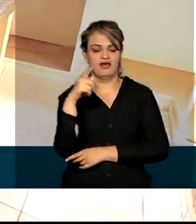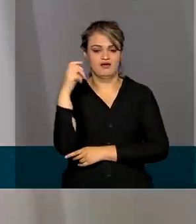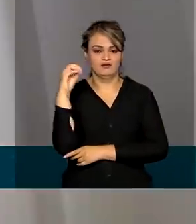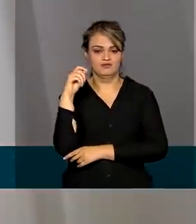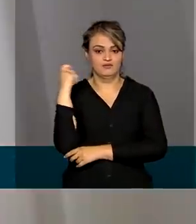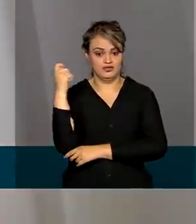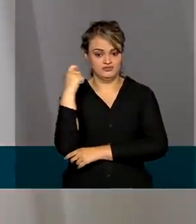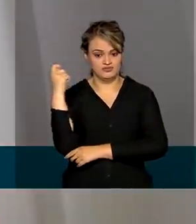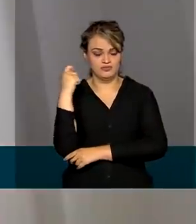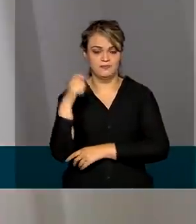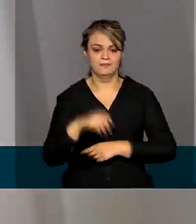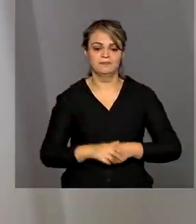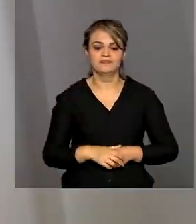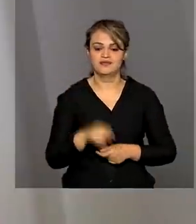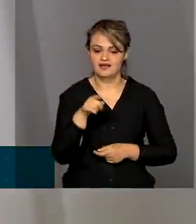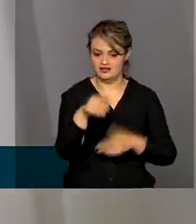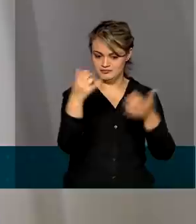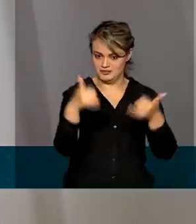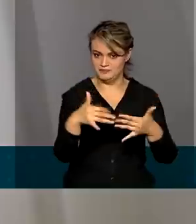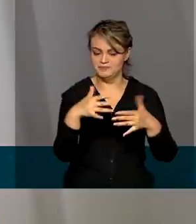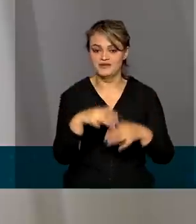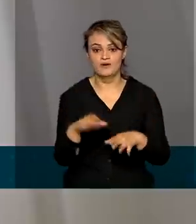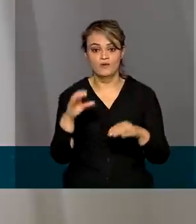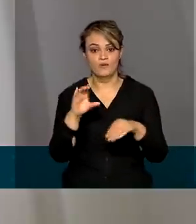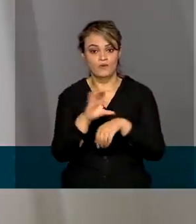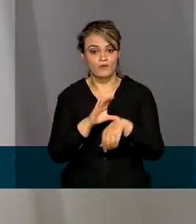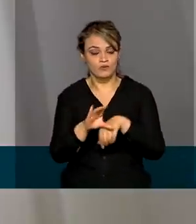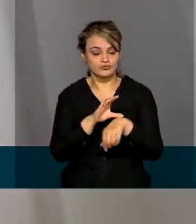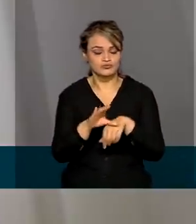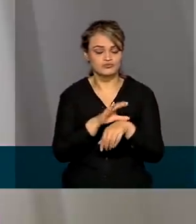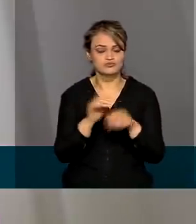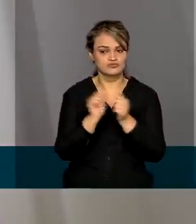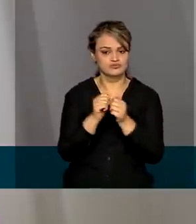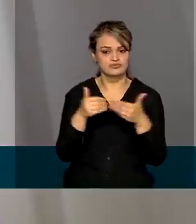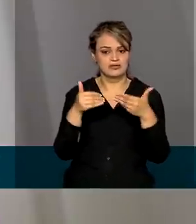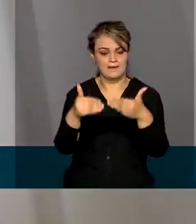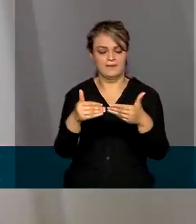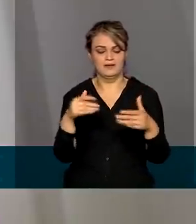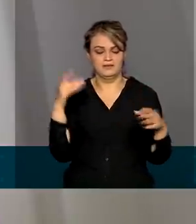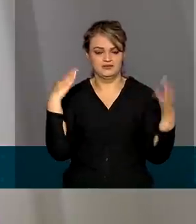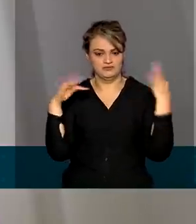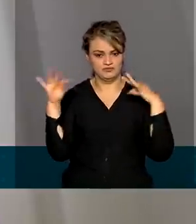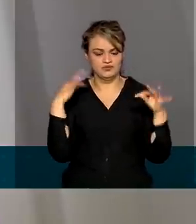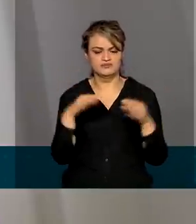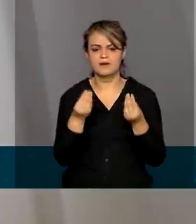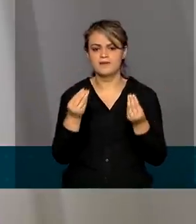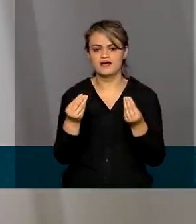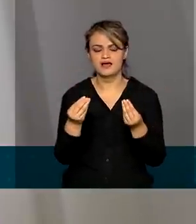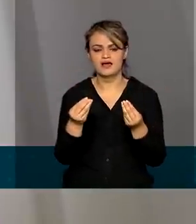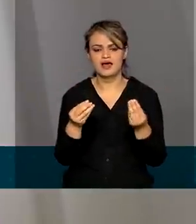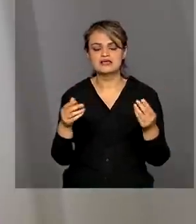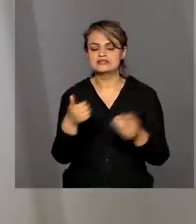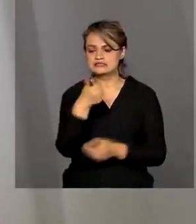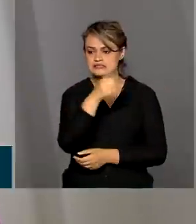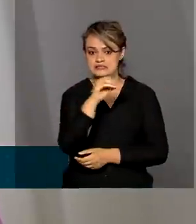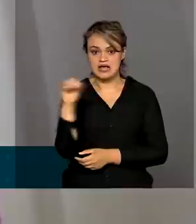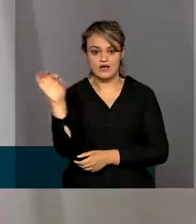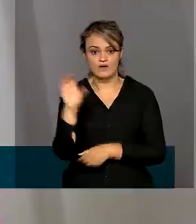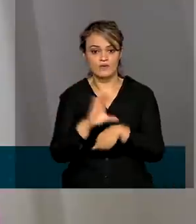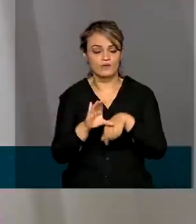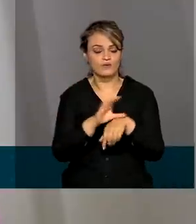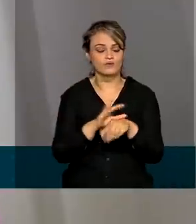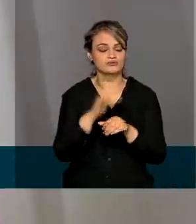do Sul. Os cursos selecionados para divulgação junto ao Ministério do Turismo fazem parte da oferta de mais de 100 cursos online